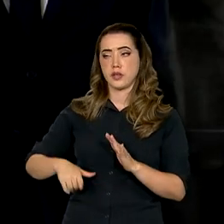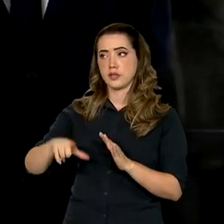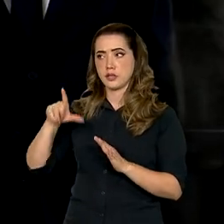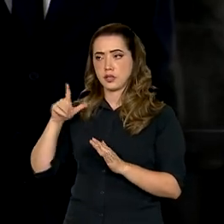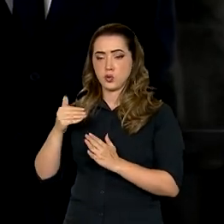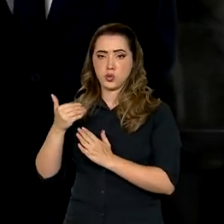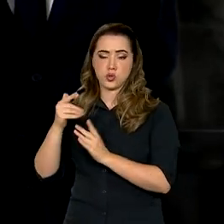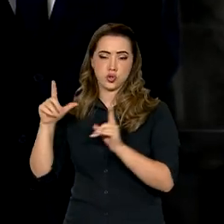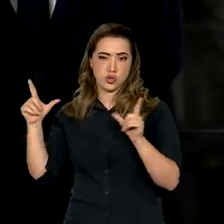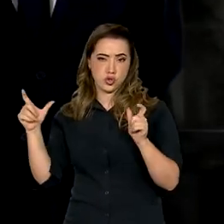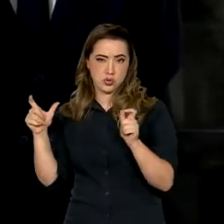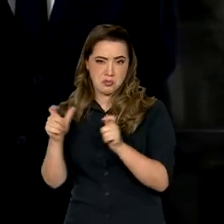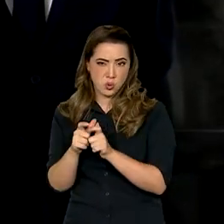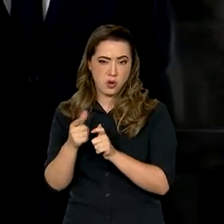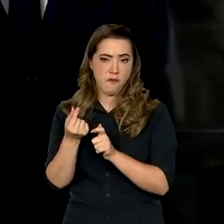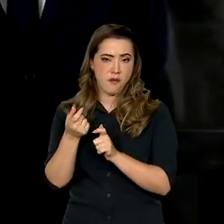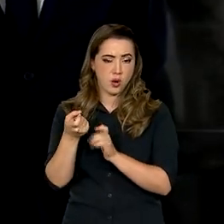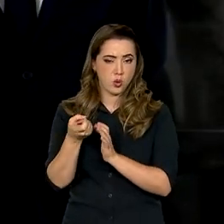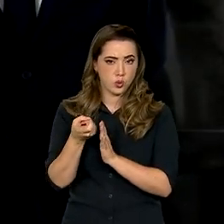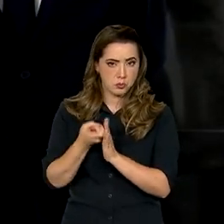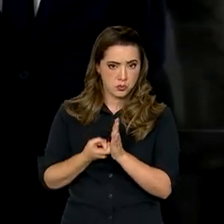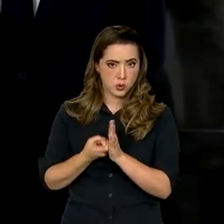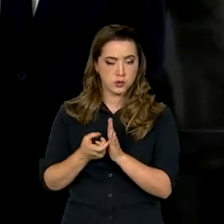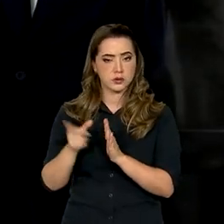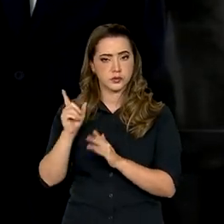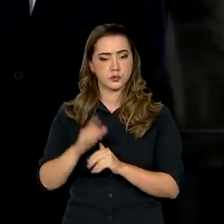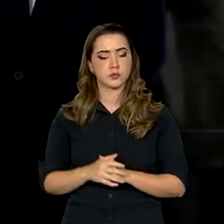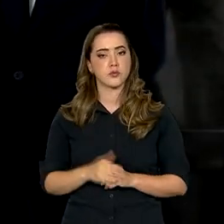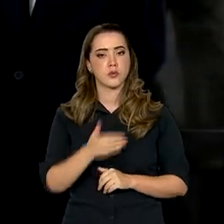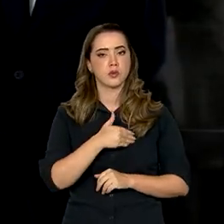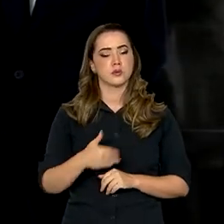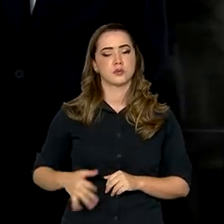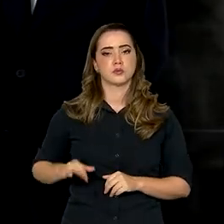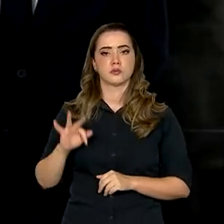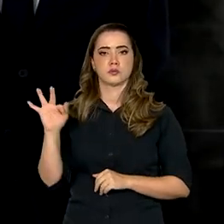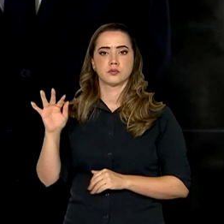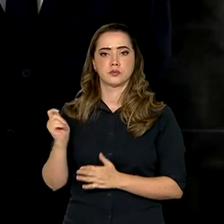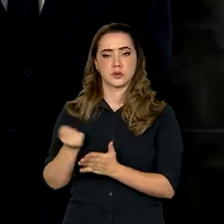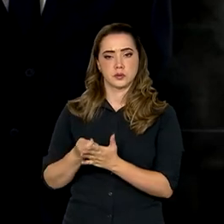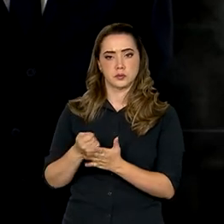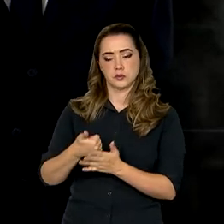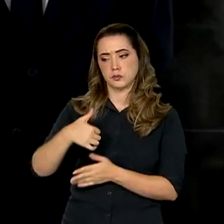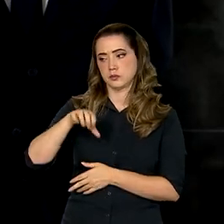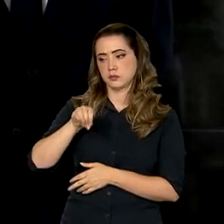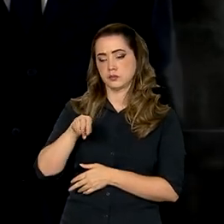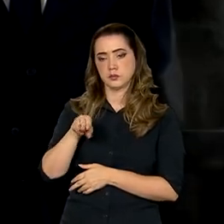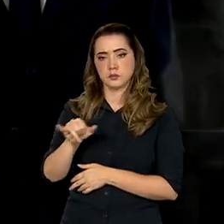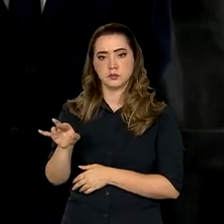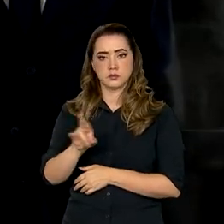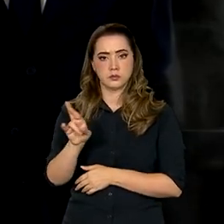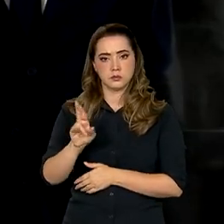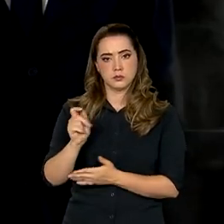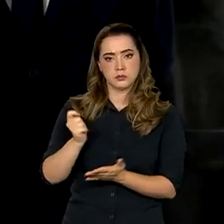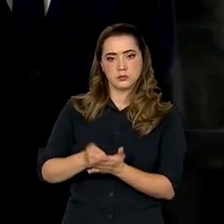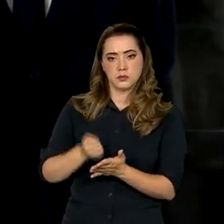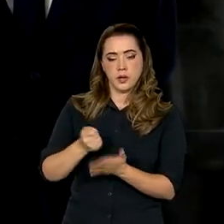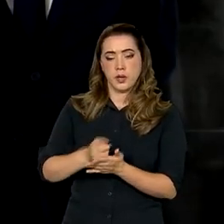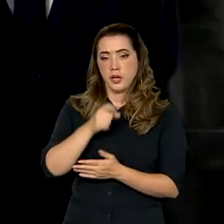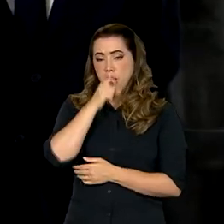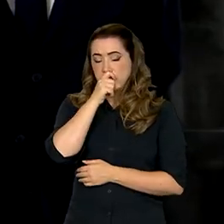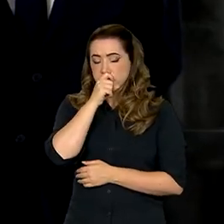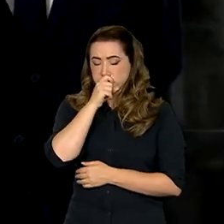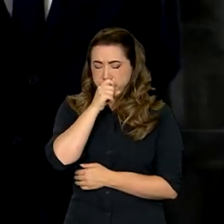decisão do governo federal de antecipar 10 bilhões que estavam previdos para 2024, poder antecipar o pagamento